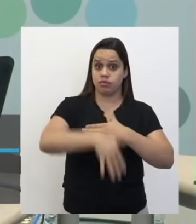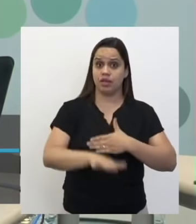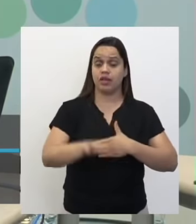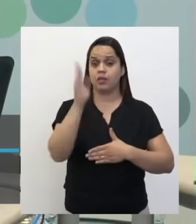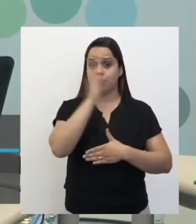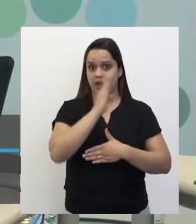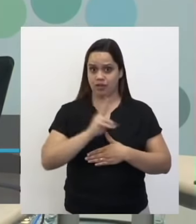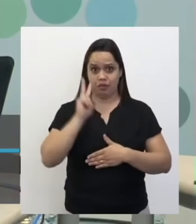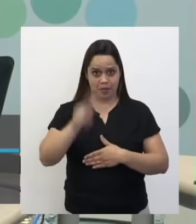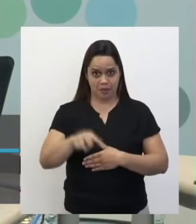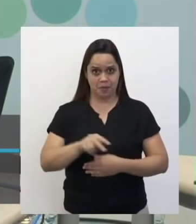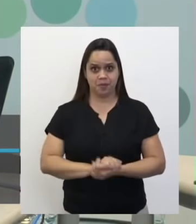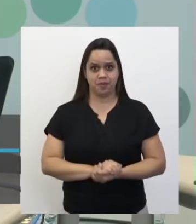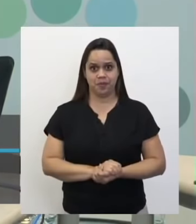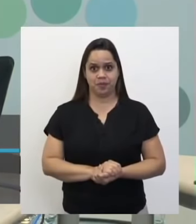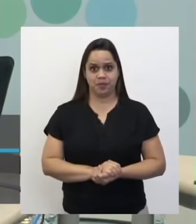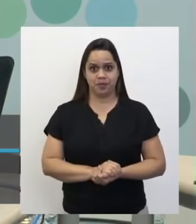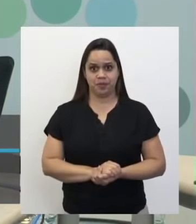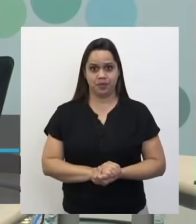Vamos lá?